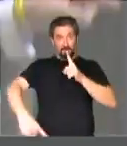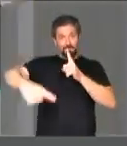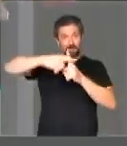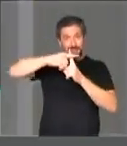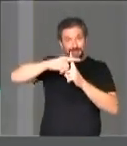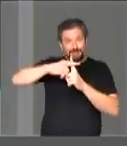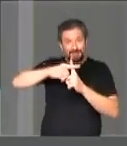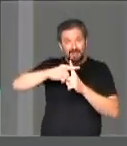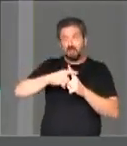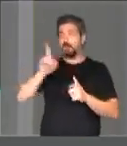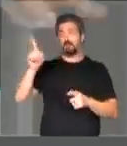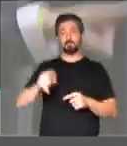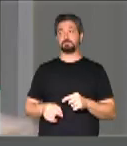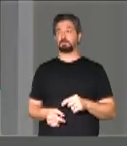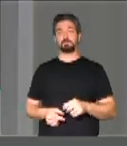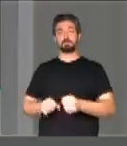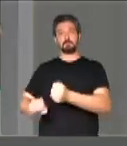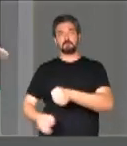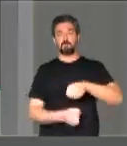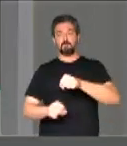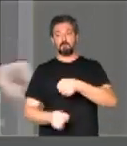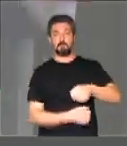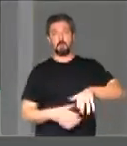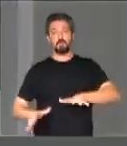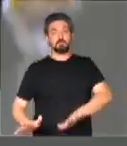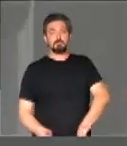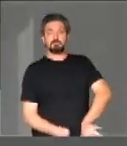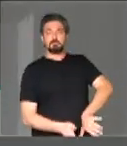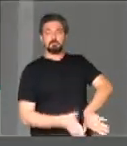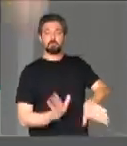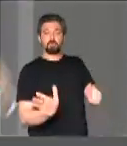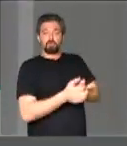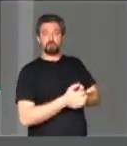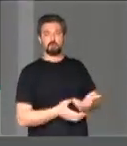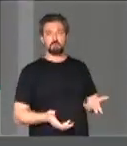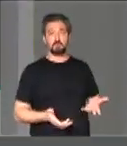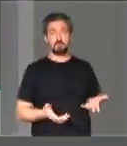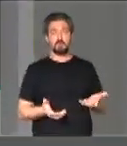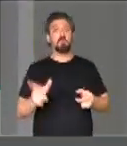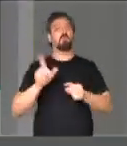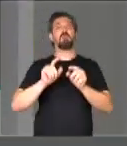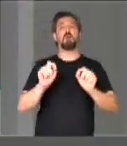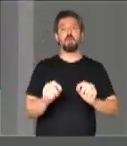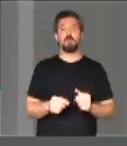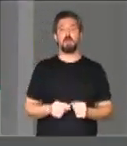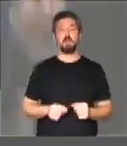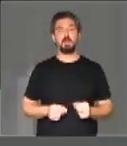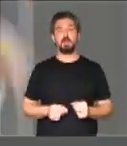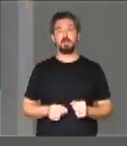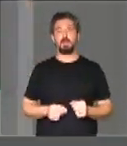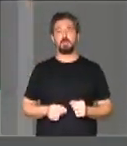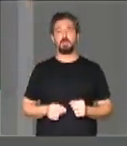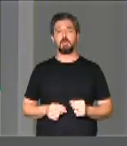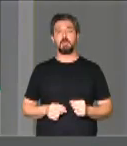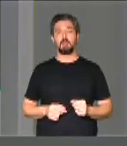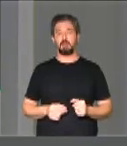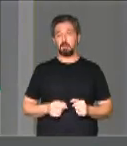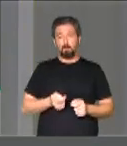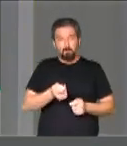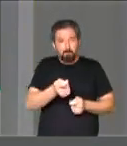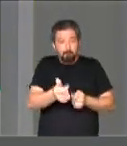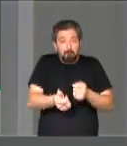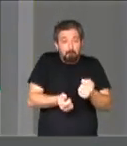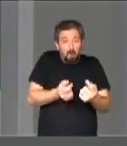positiva, eles jogam pra debaixo do tapete. fazendo assim, seu presidente, demais poucos